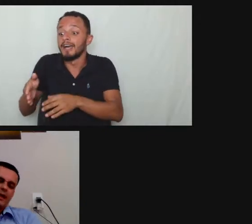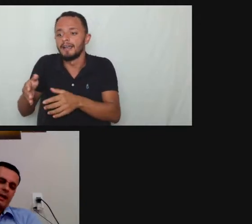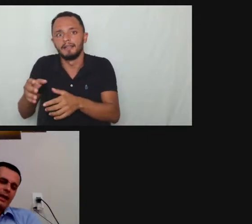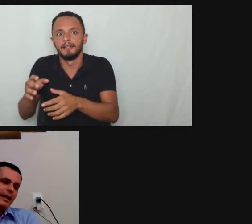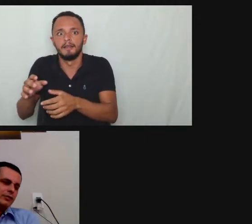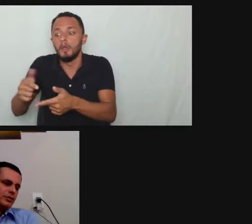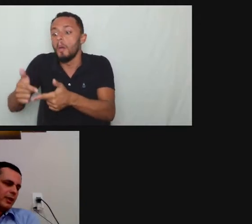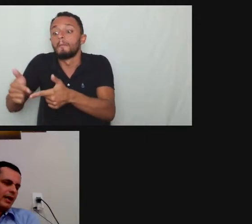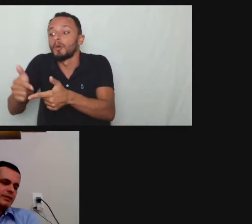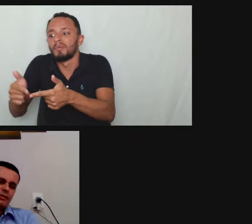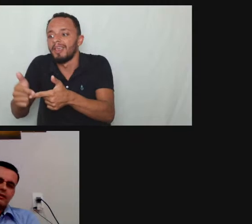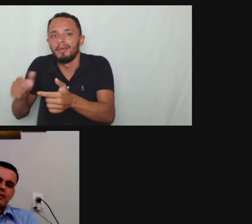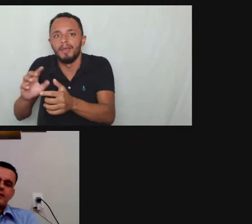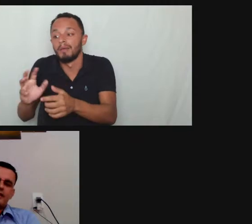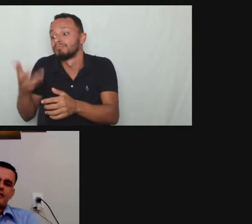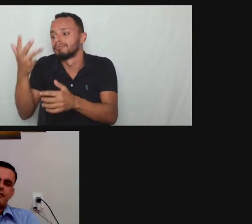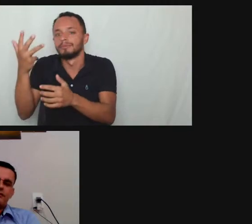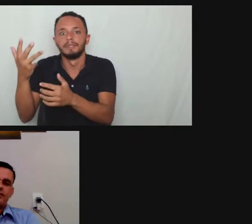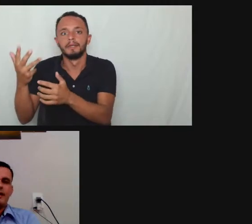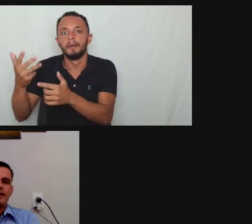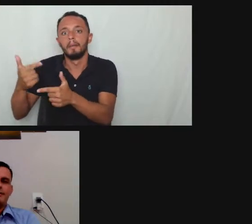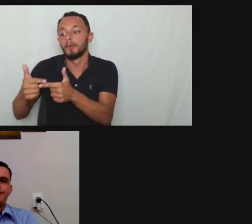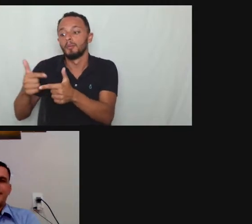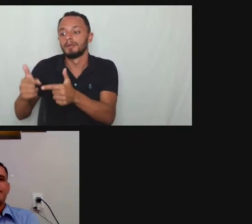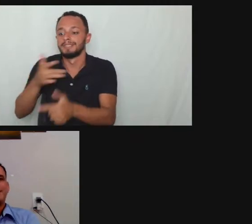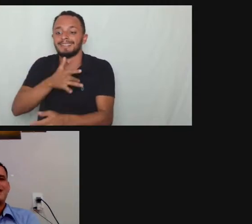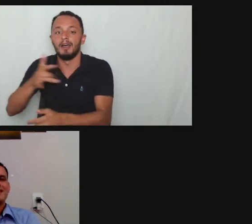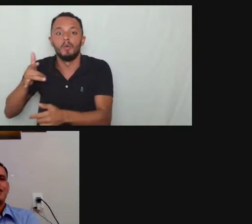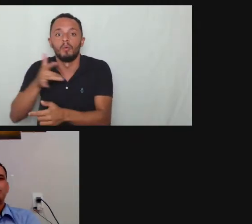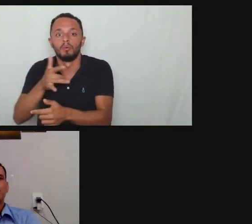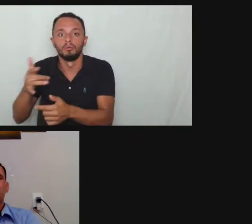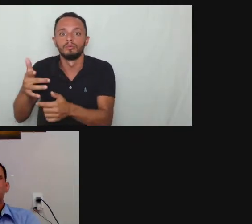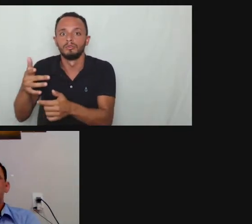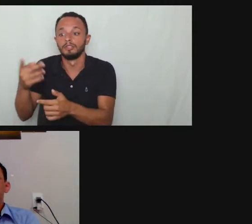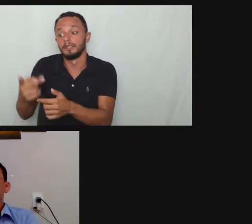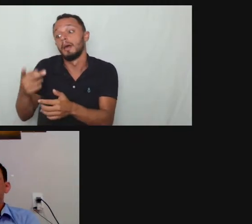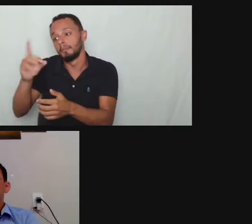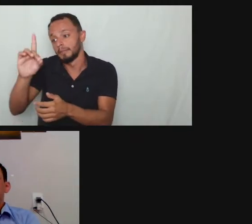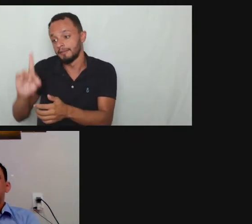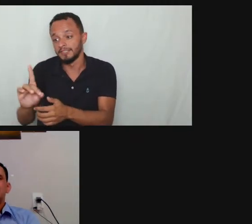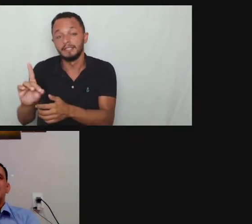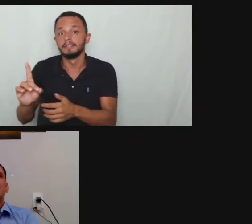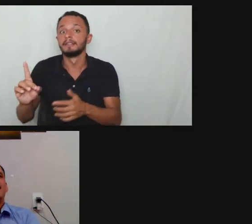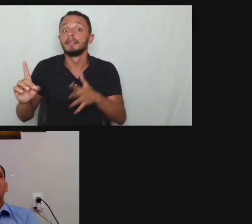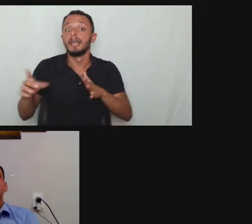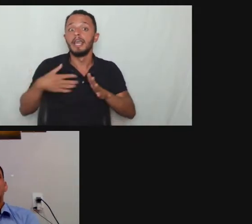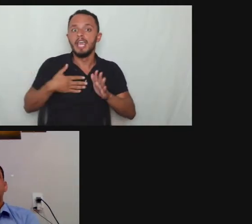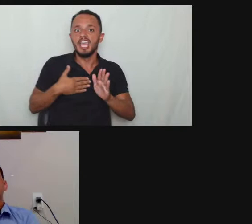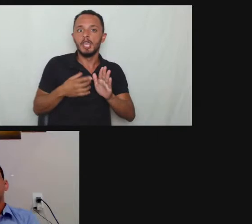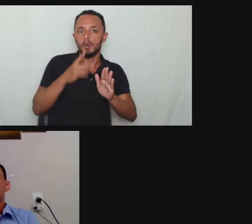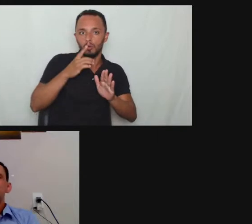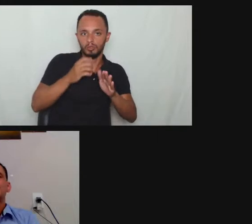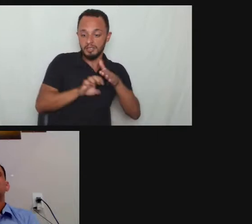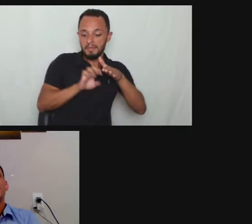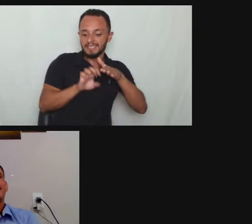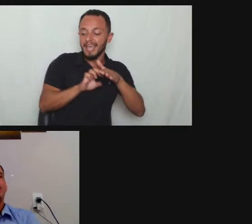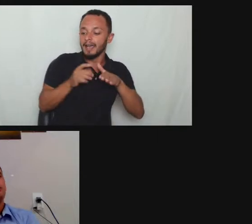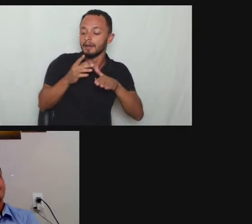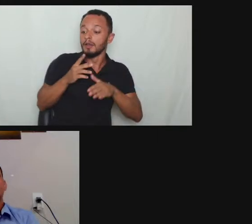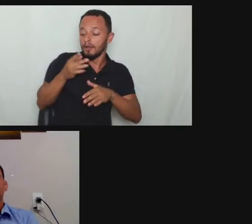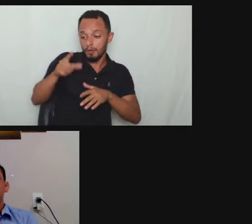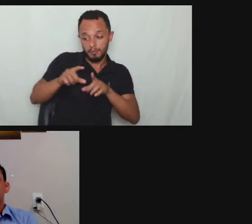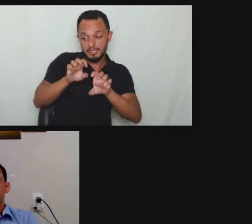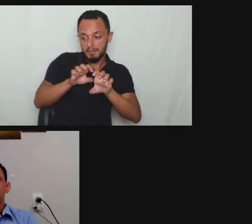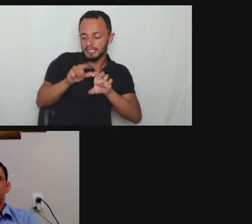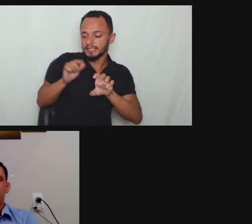é é lento demais o nosso legislativo é um pouco de acelerar isso precisa de mais gente